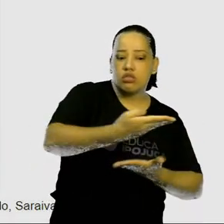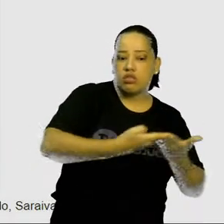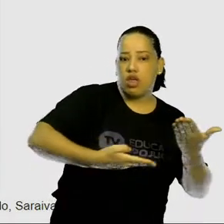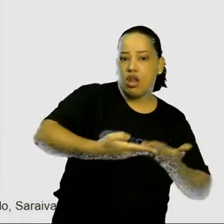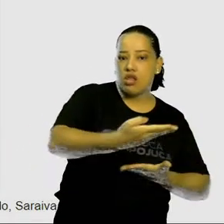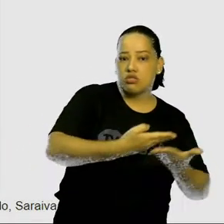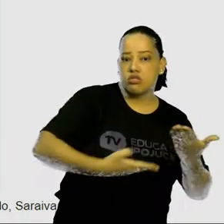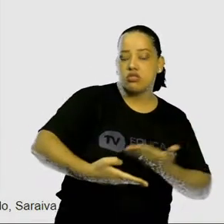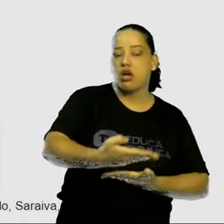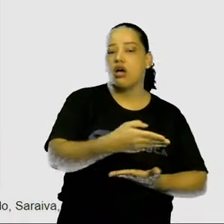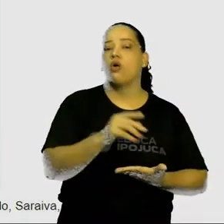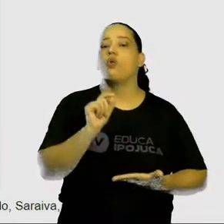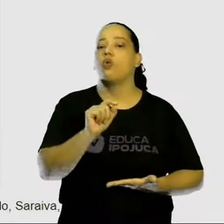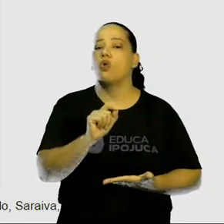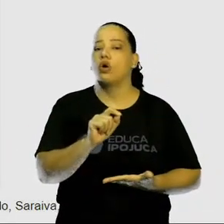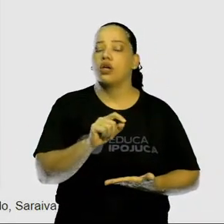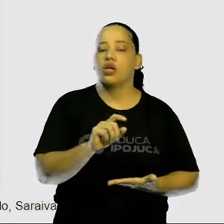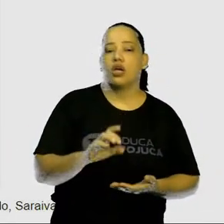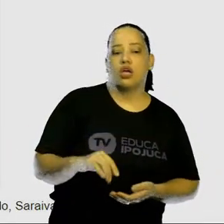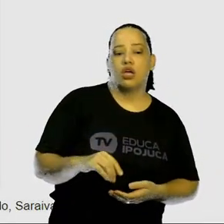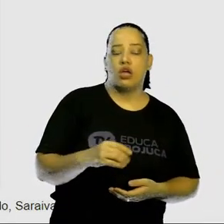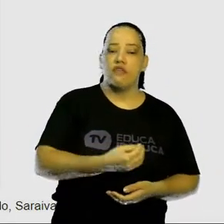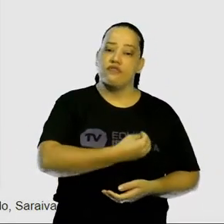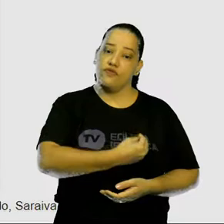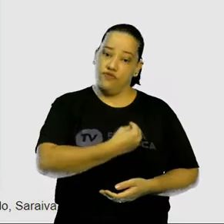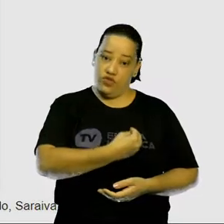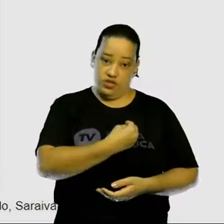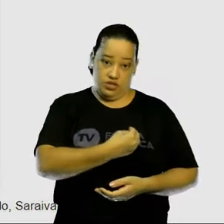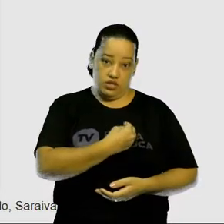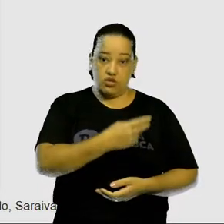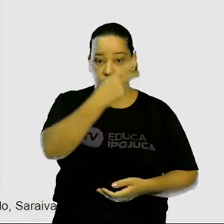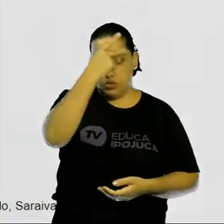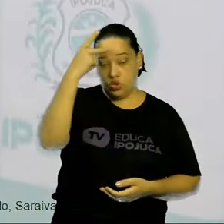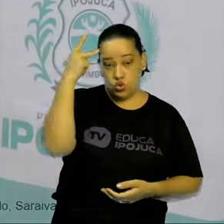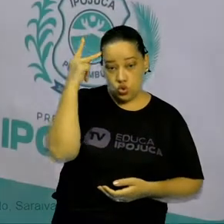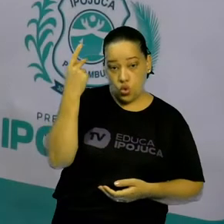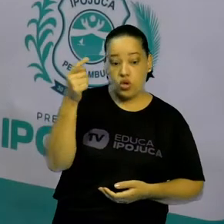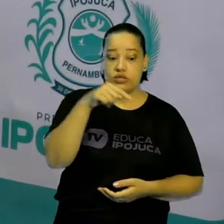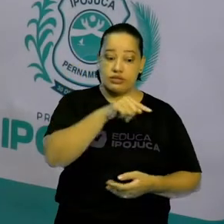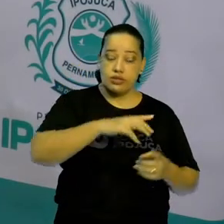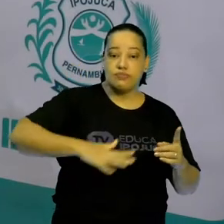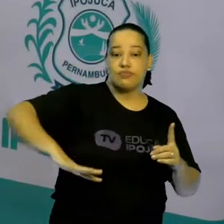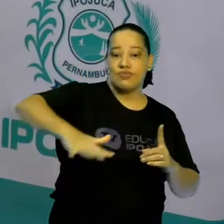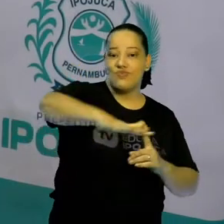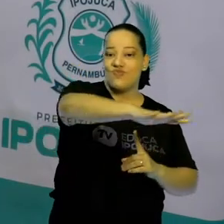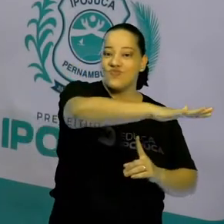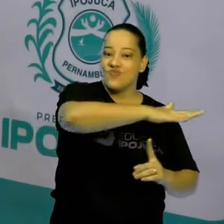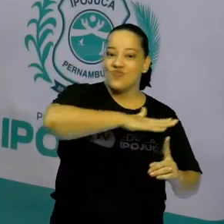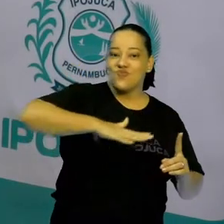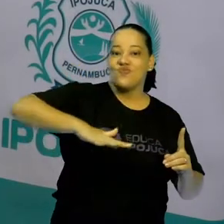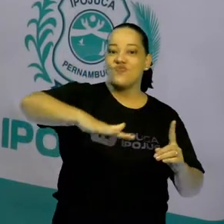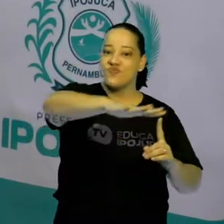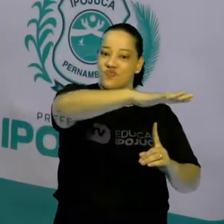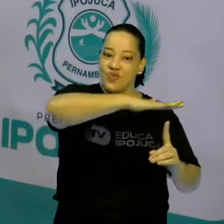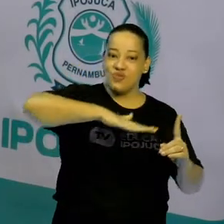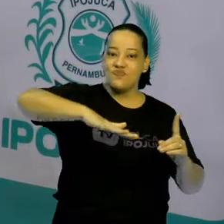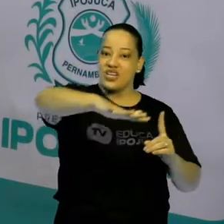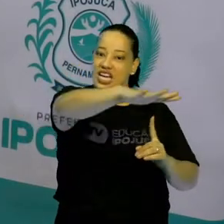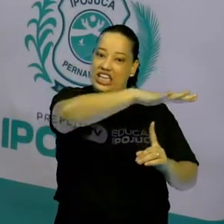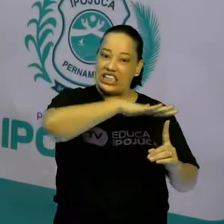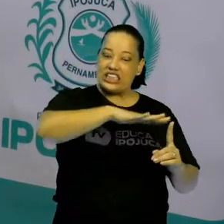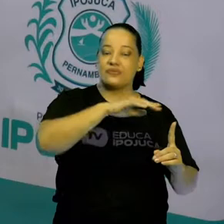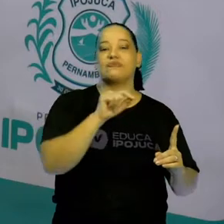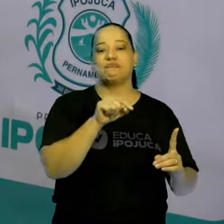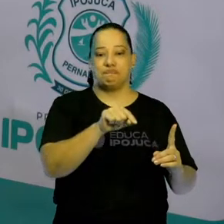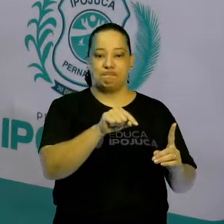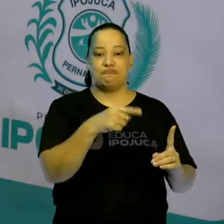relação entre os seres vivos e o meio ambiente que ele vive. A partir daí, aí